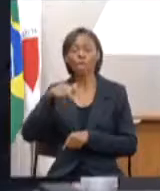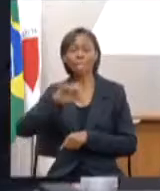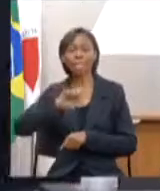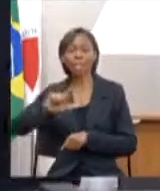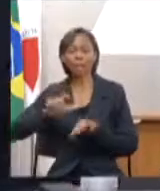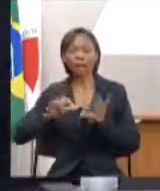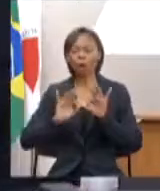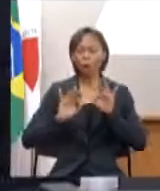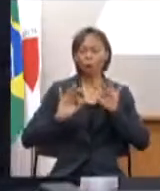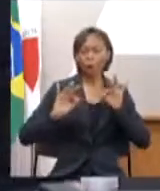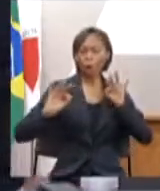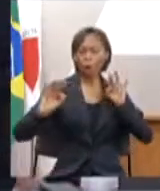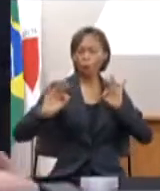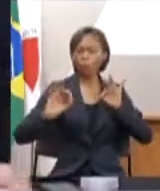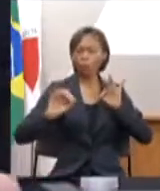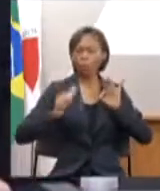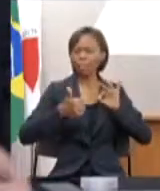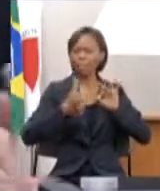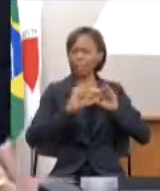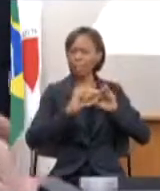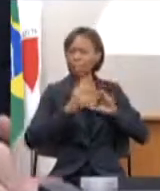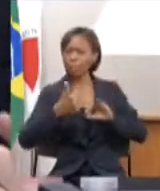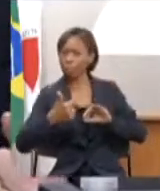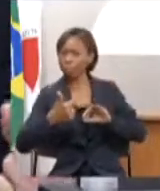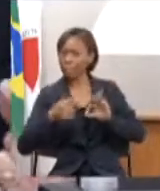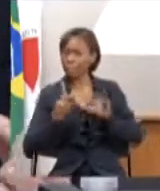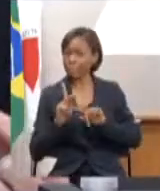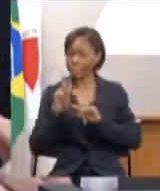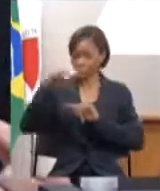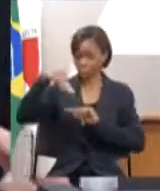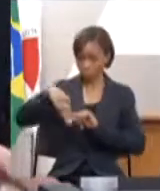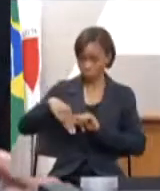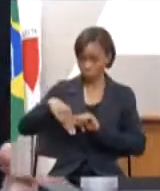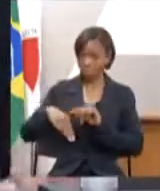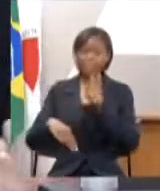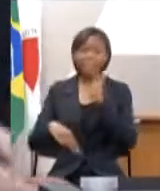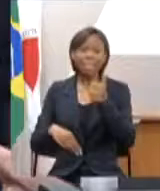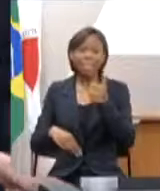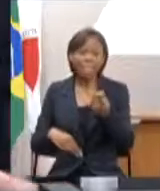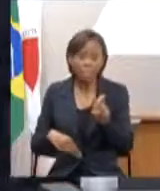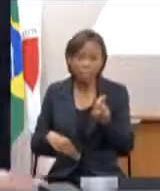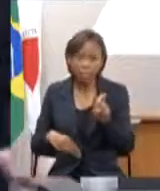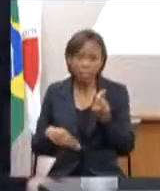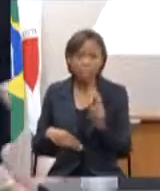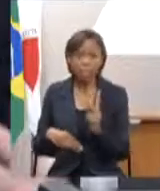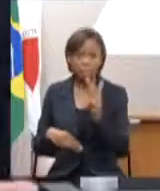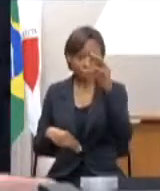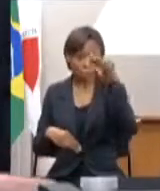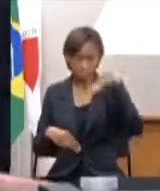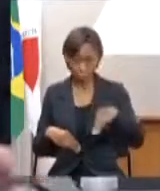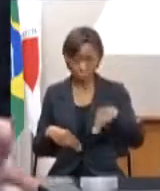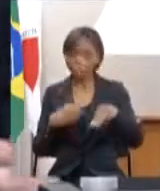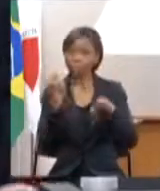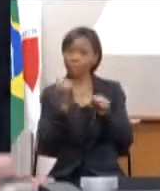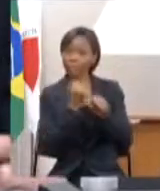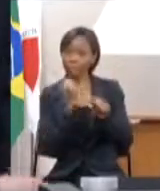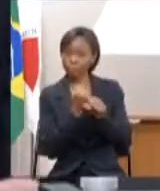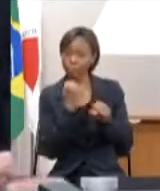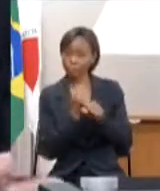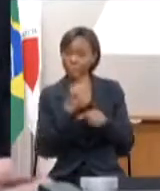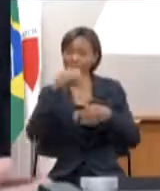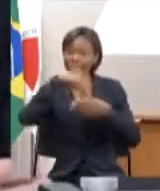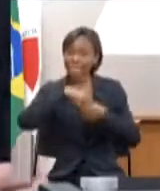102 quilômetros sendo que 15 quilômetros desses 102 seriam construídos no